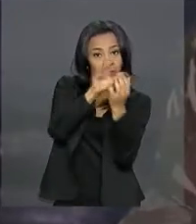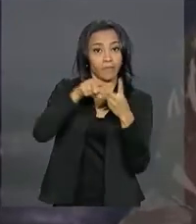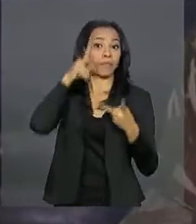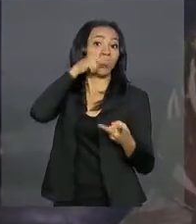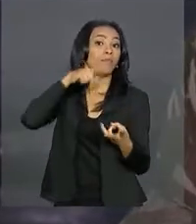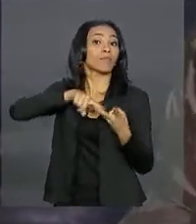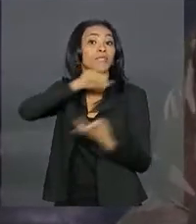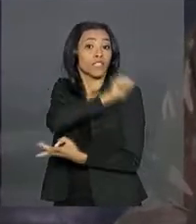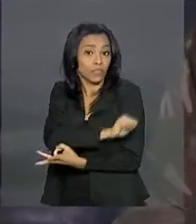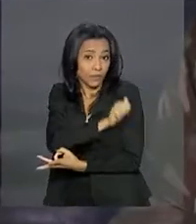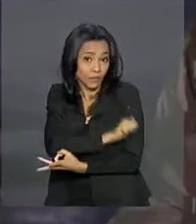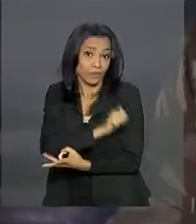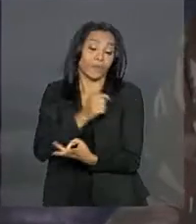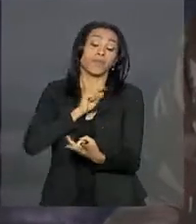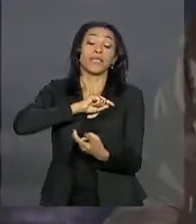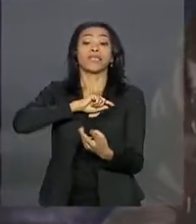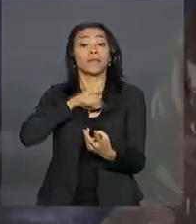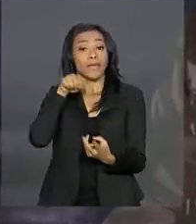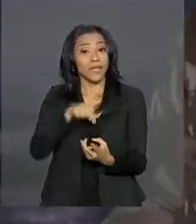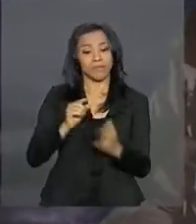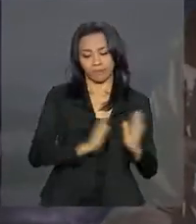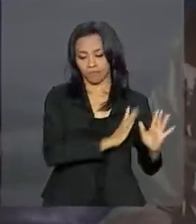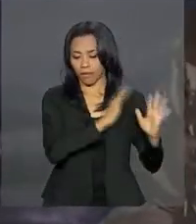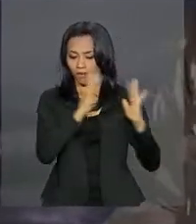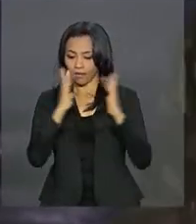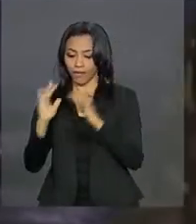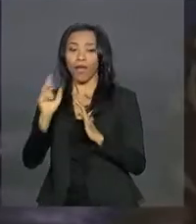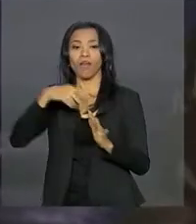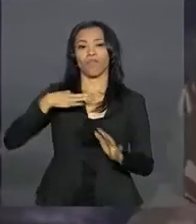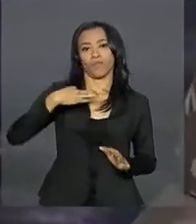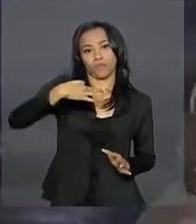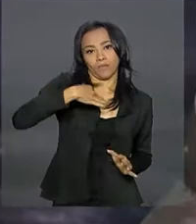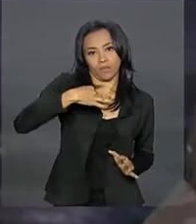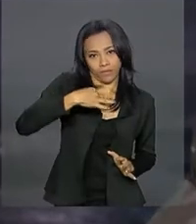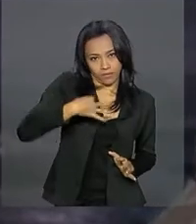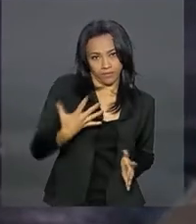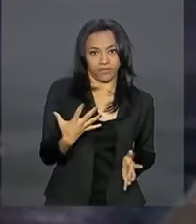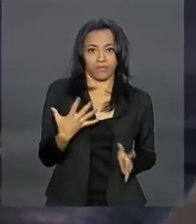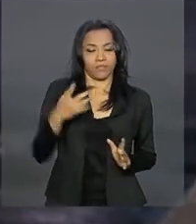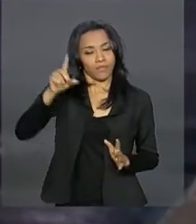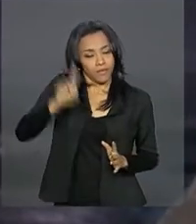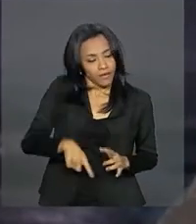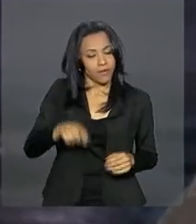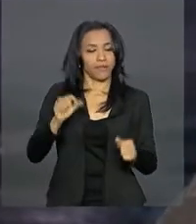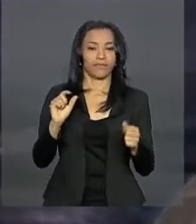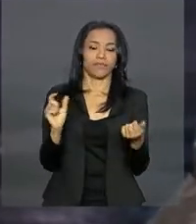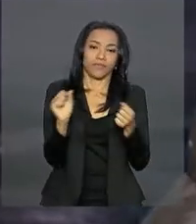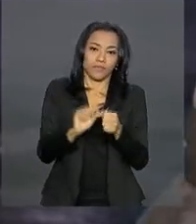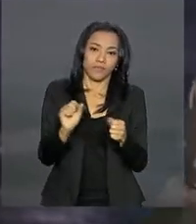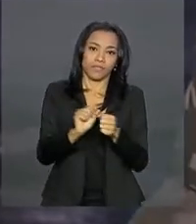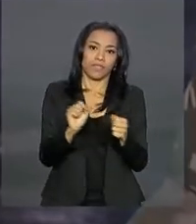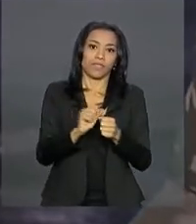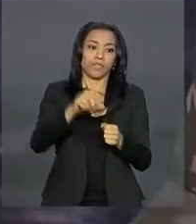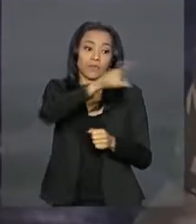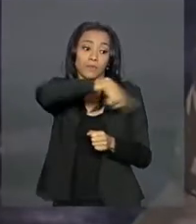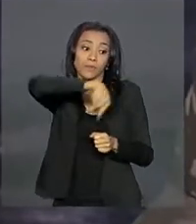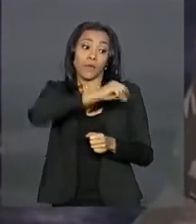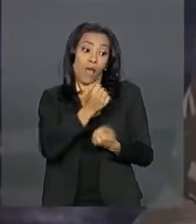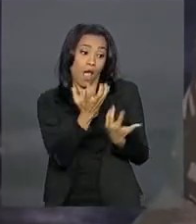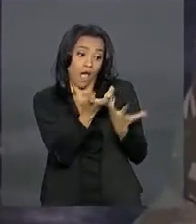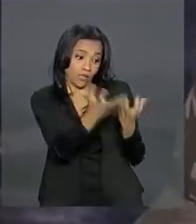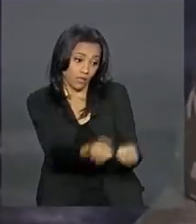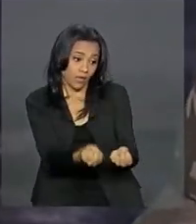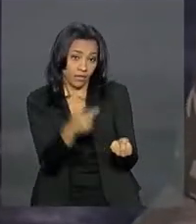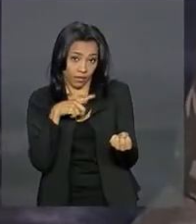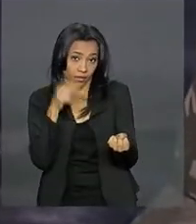e Rio de Janeiro. Esse processo tem caráter voluntário, ou seja, é realizado com os imigrantes que aceitam e têm